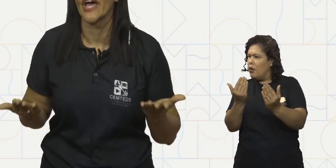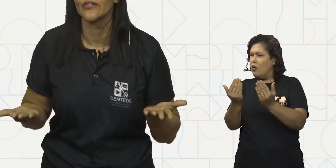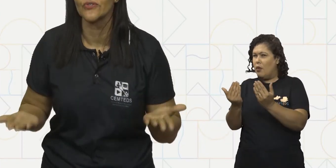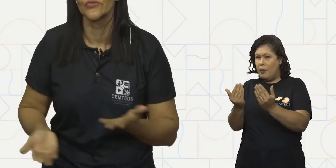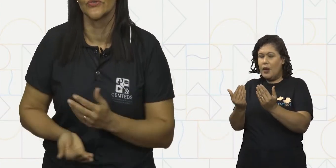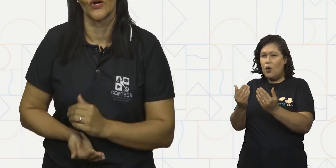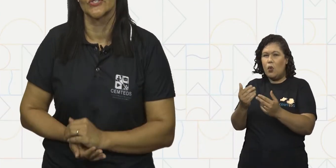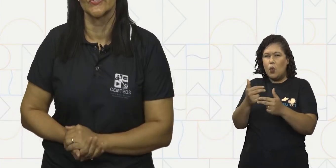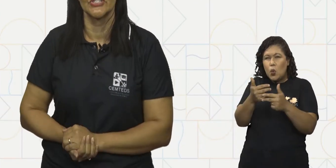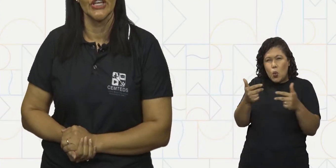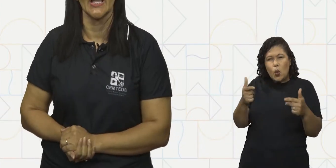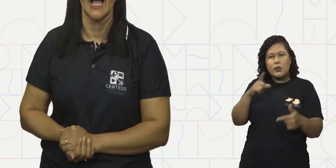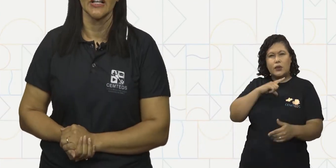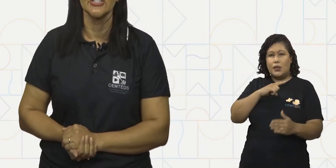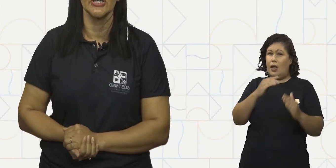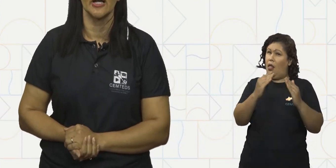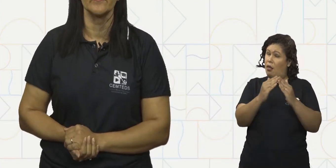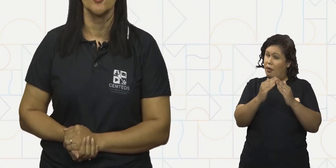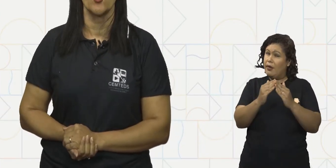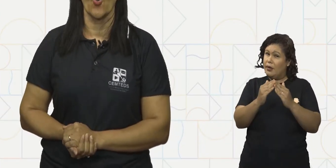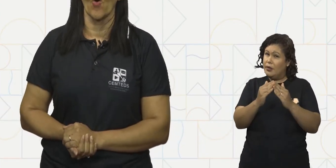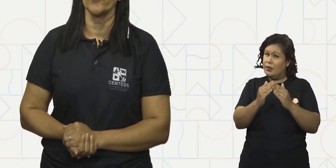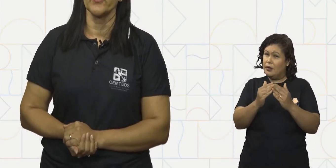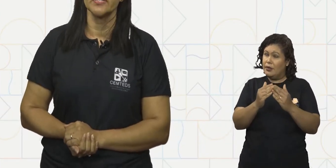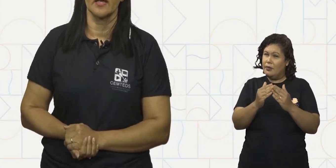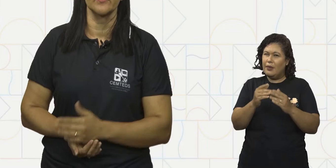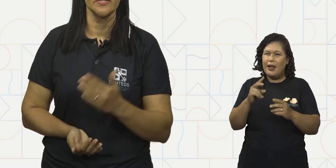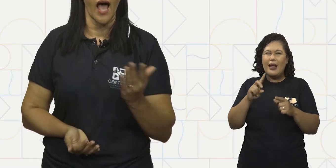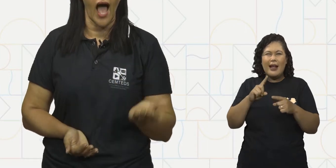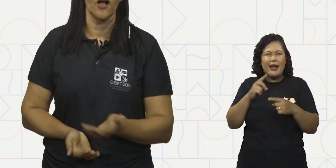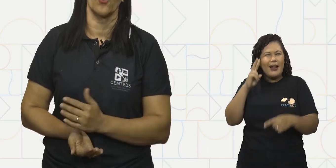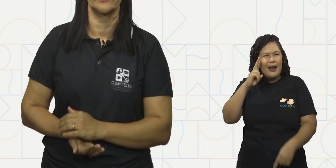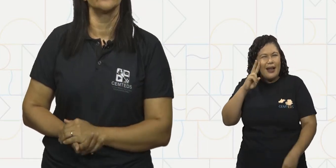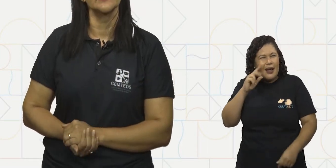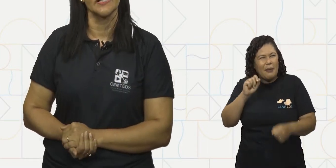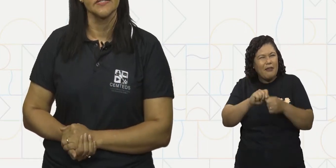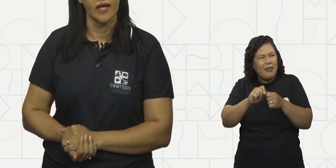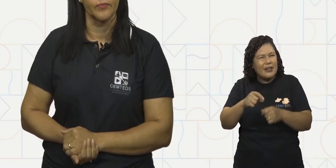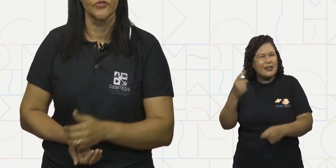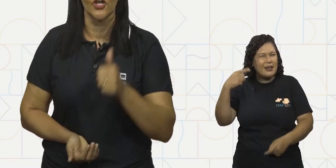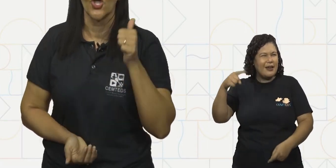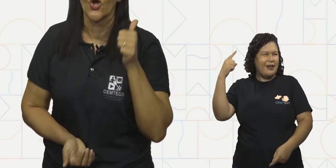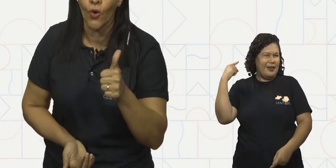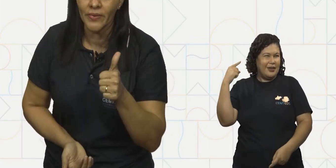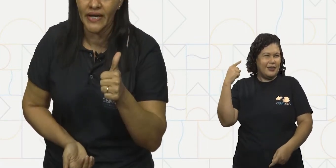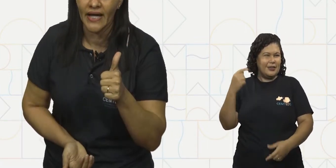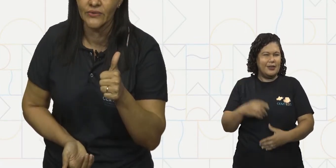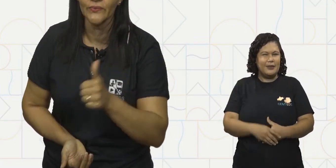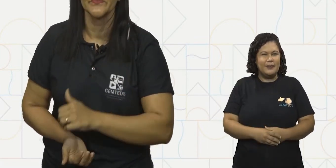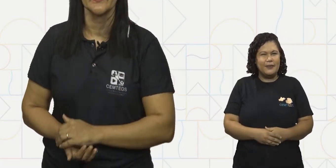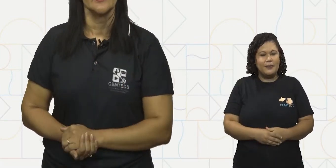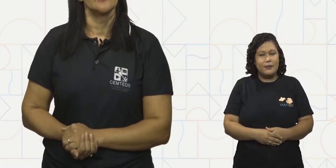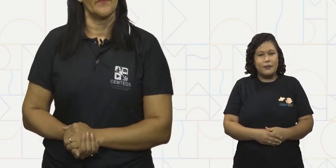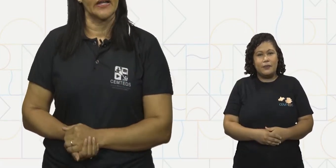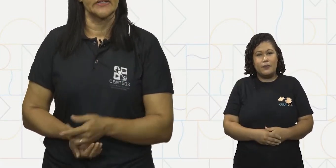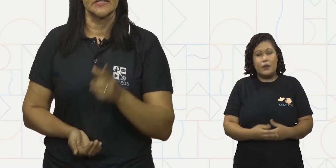objetos do nosso dia a dia, como fizemos agora nos exemplos. Combinado? E para ter